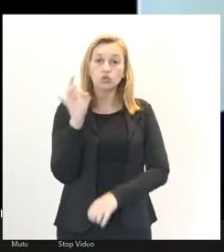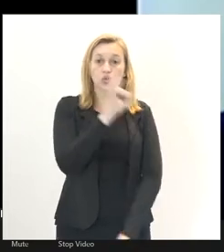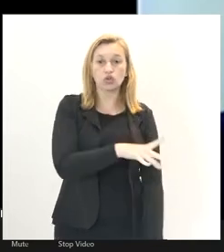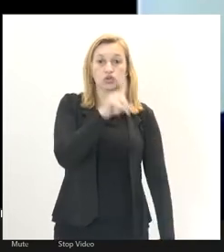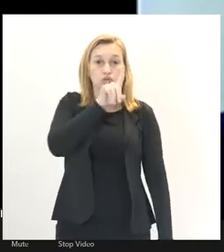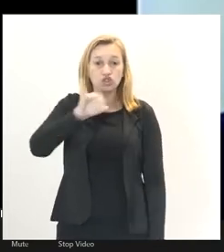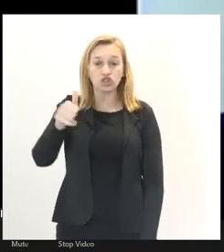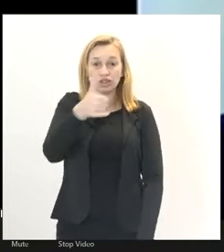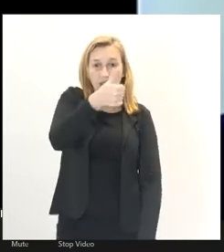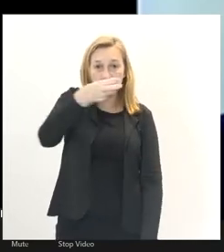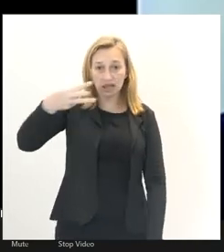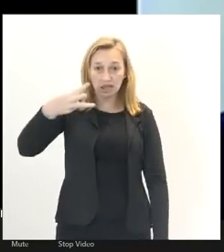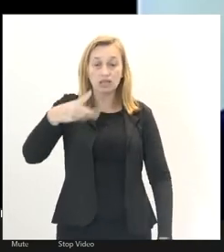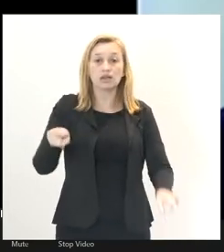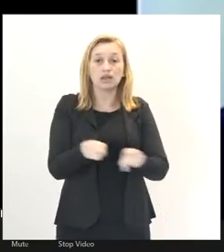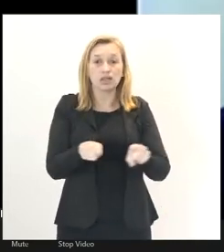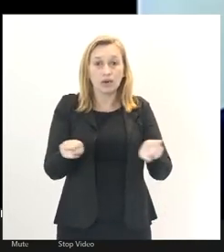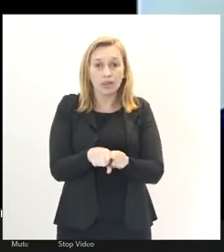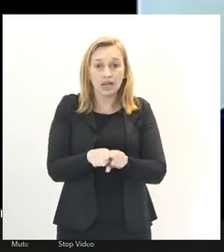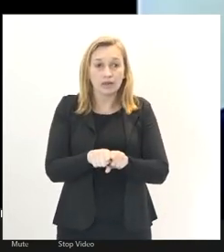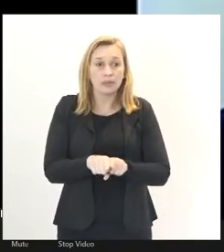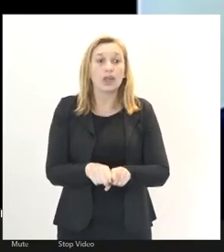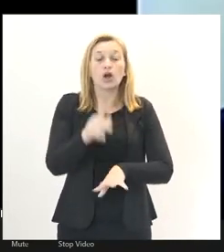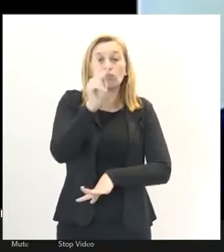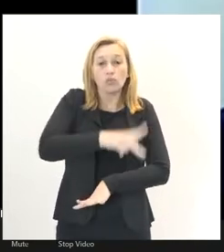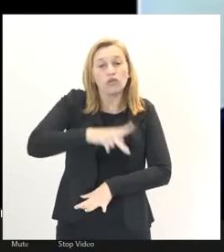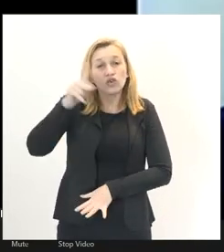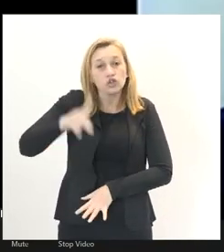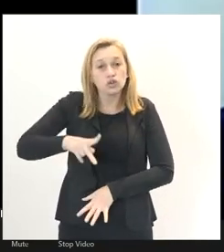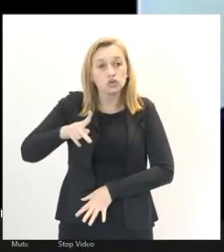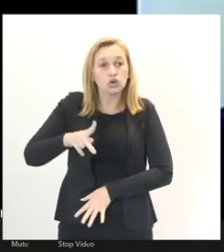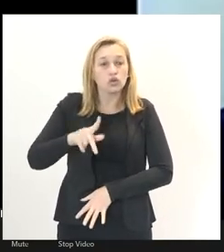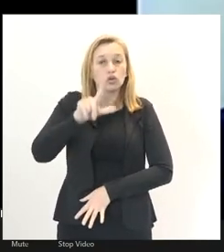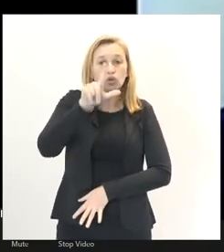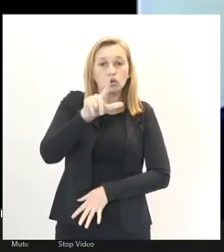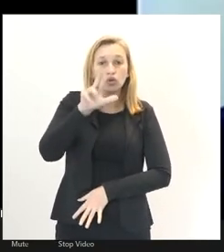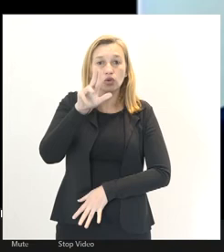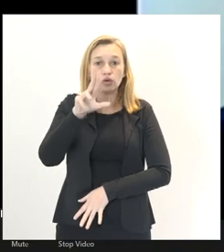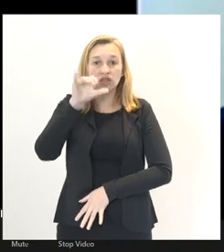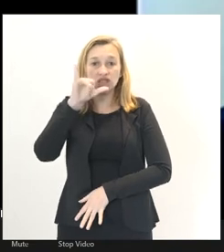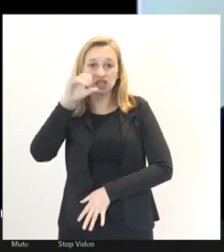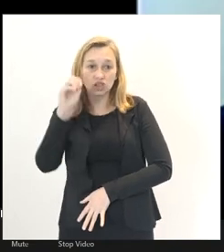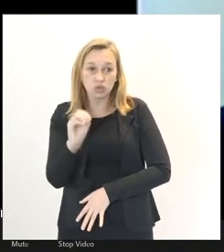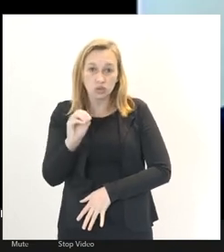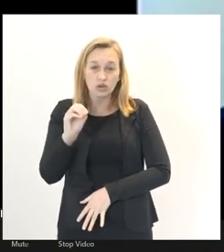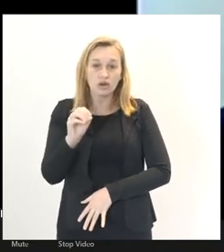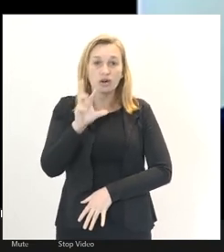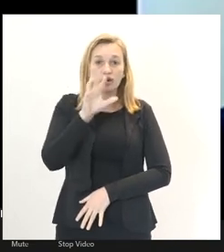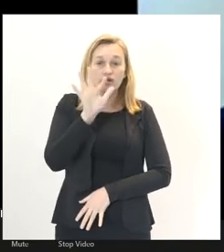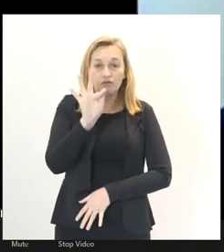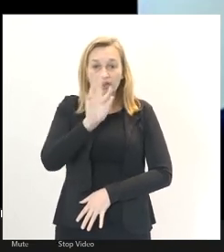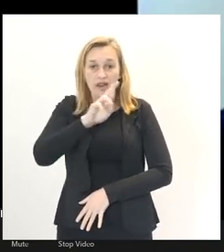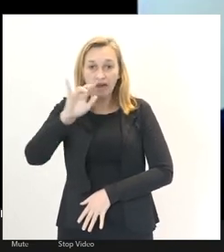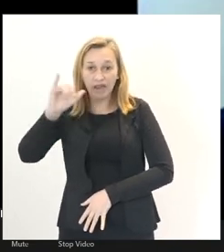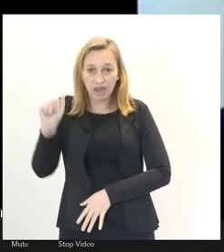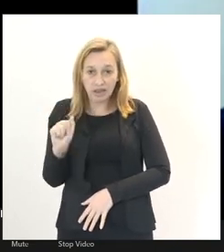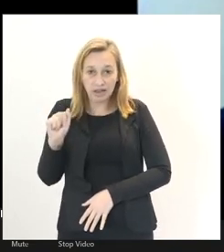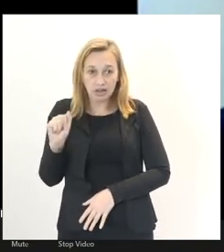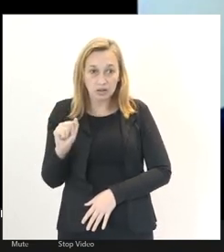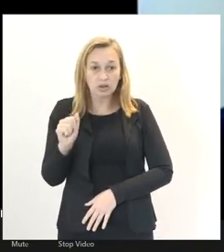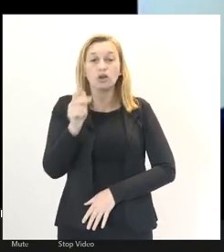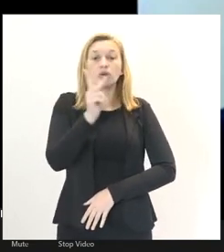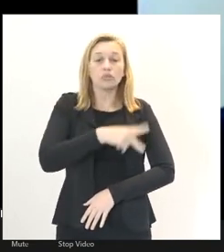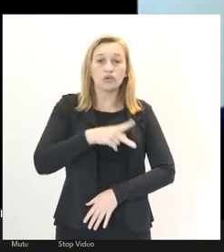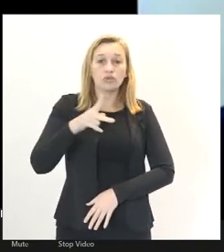13. E também o professor Lucindo Ferreira, professor que foi